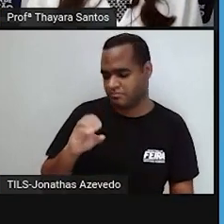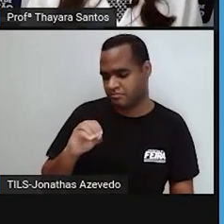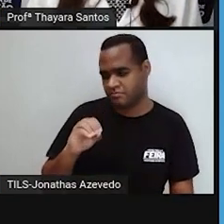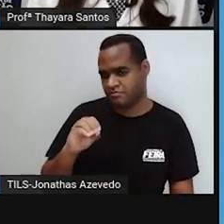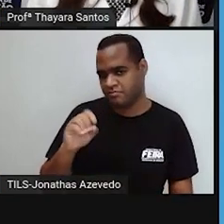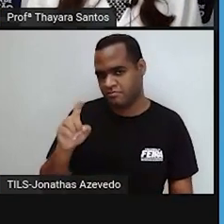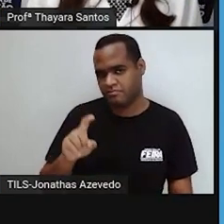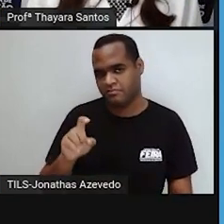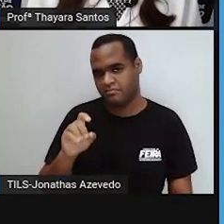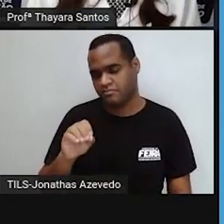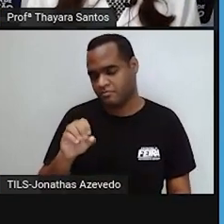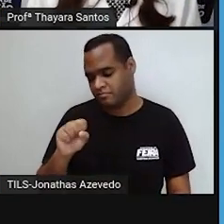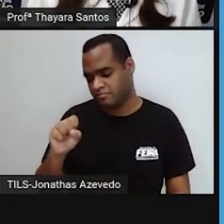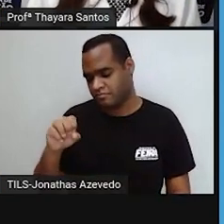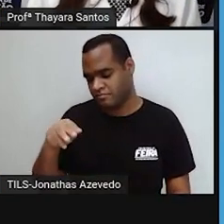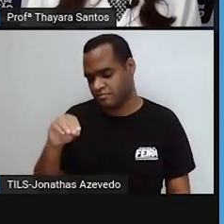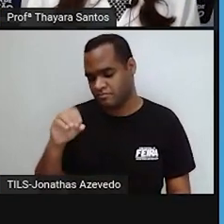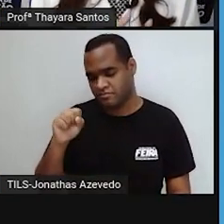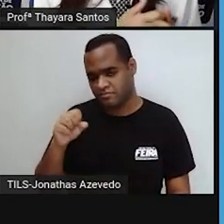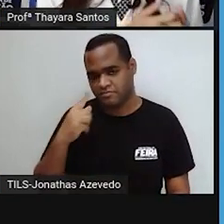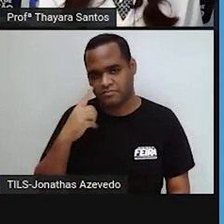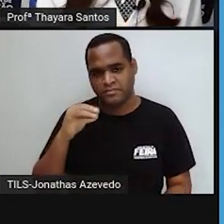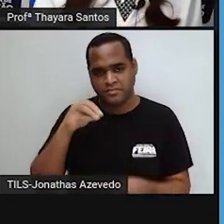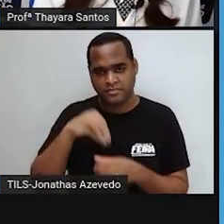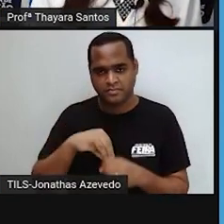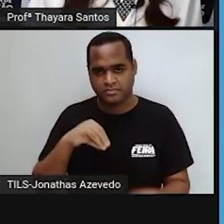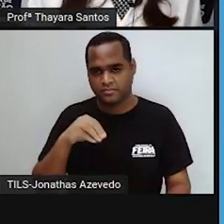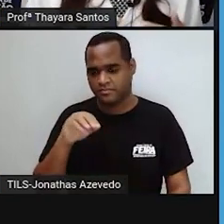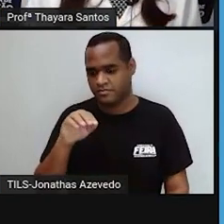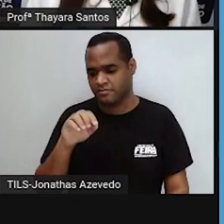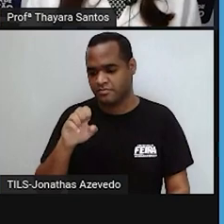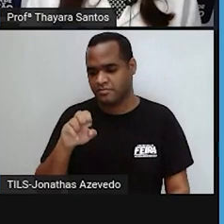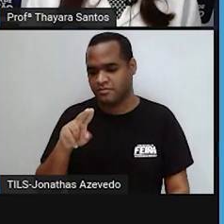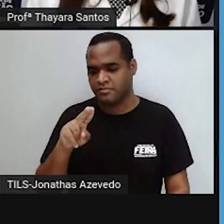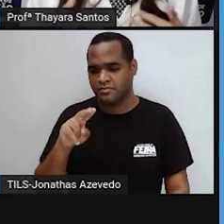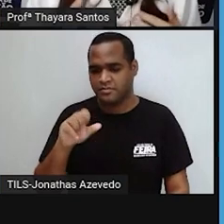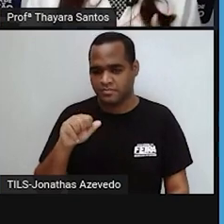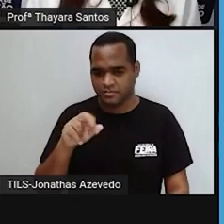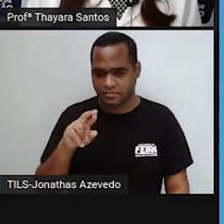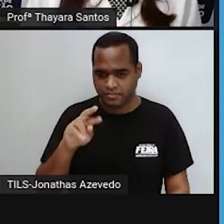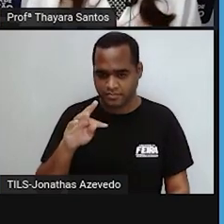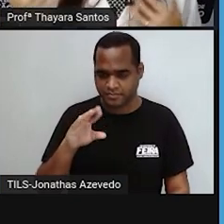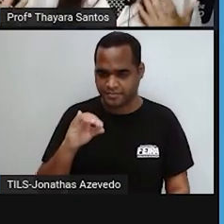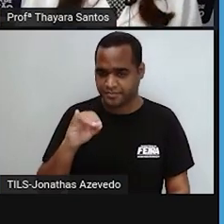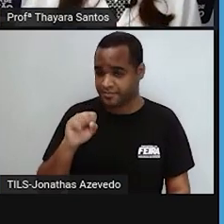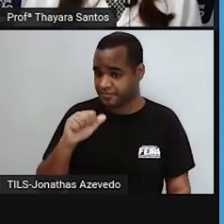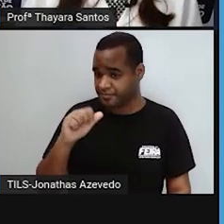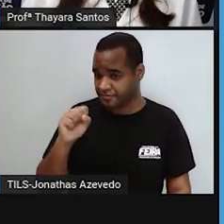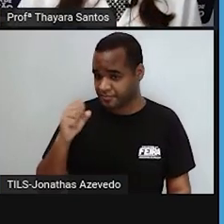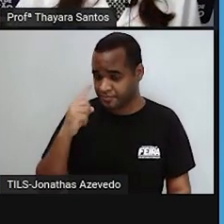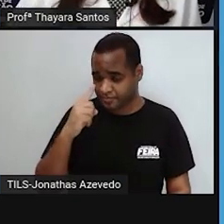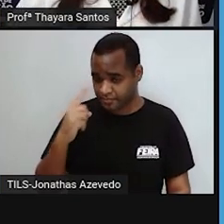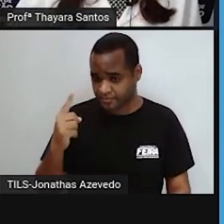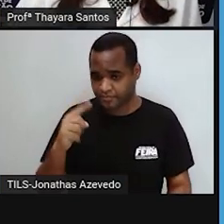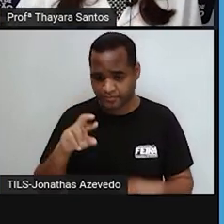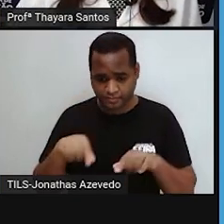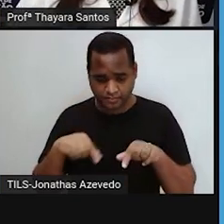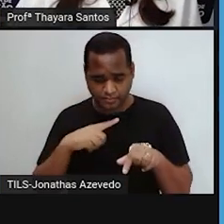a gente tem peroxissomos, tanto nas células eucarióticas animais, quanto nas células eucarióticas vegetais.